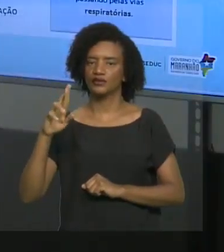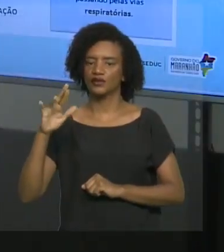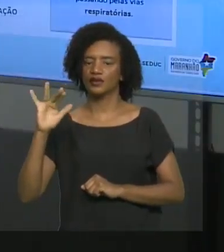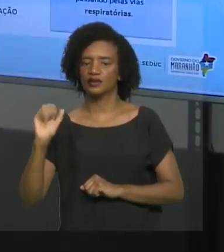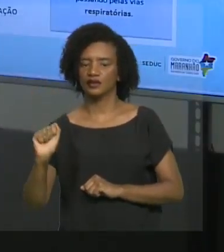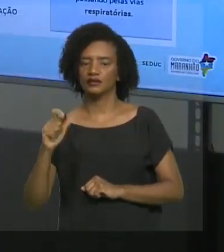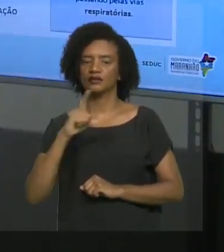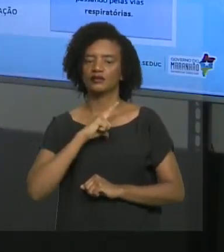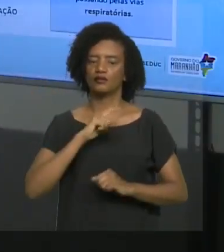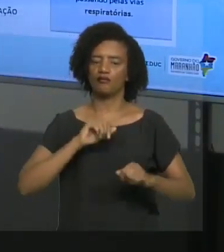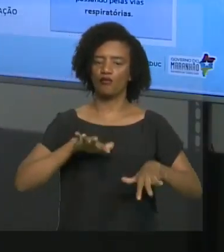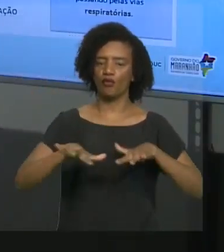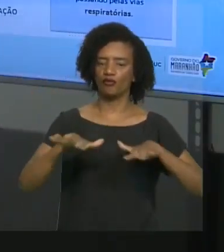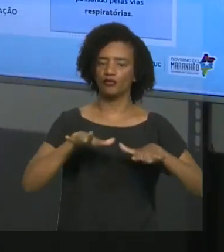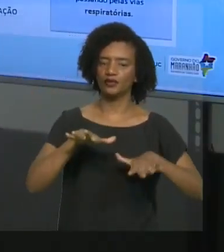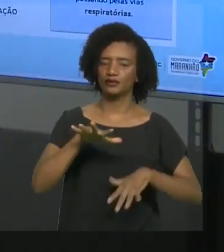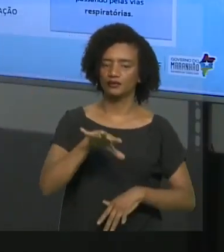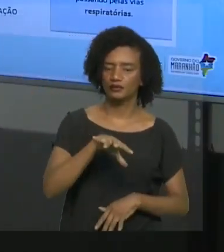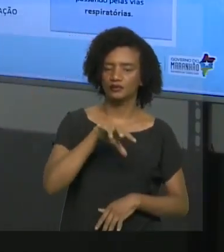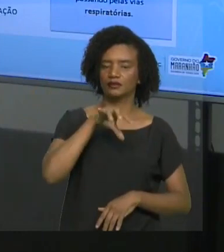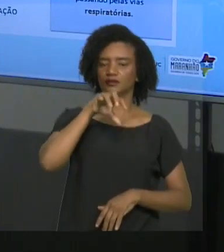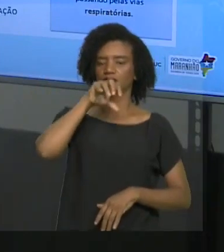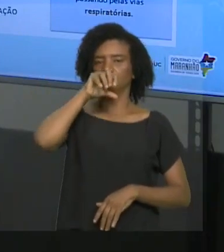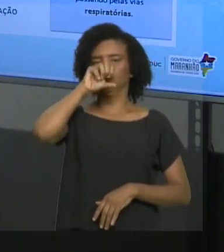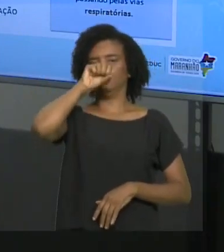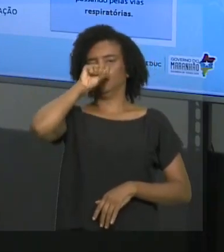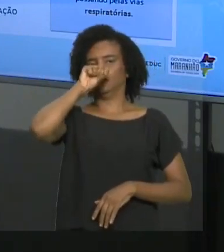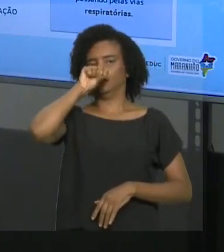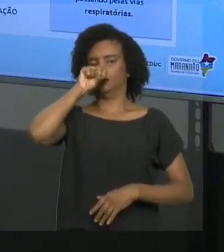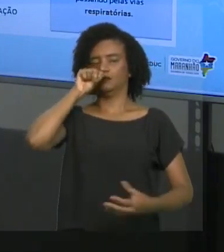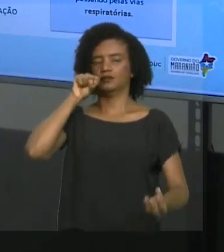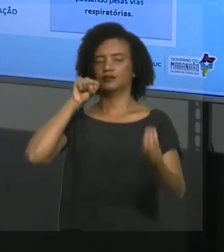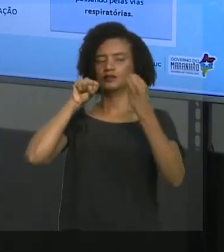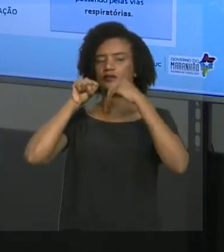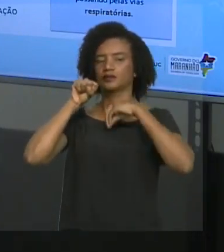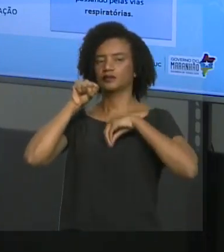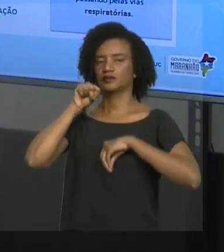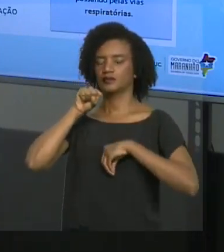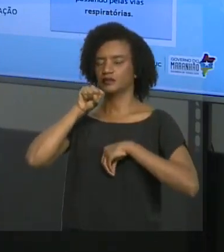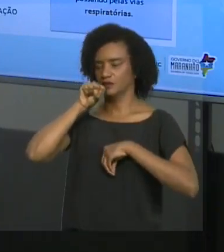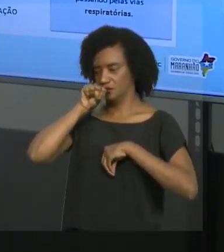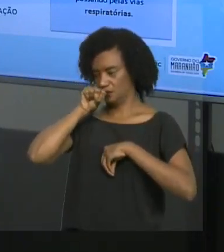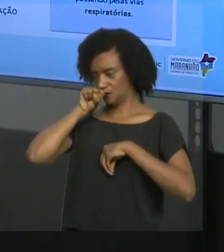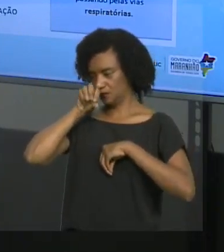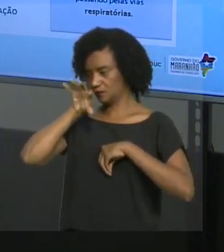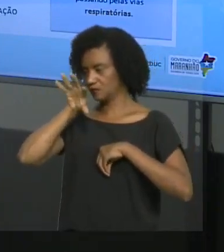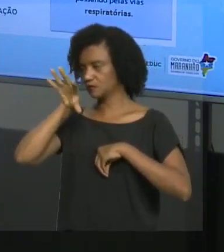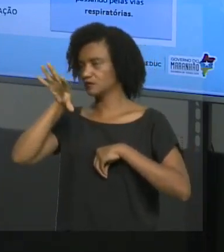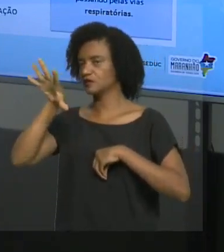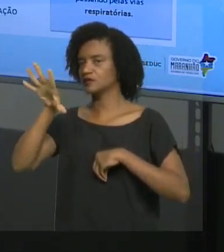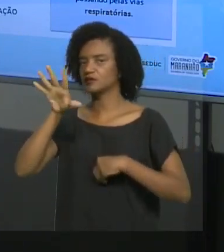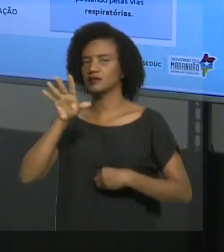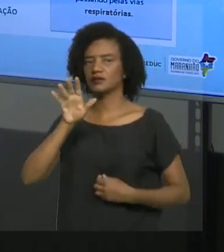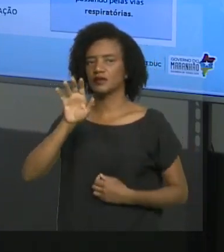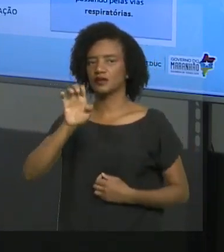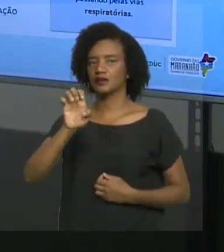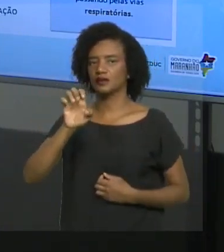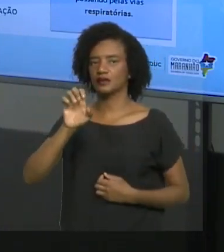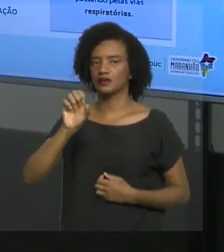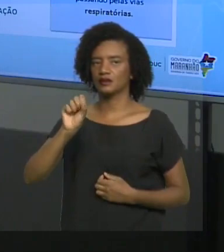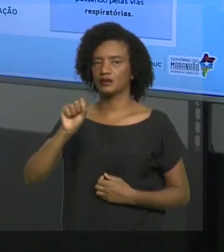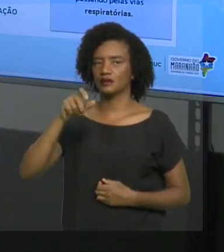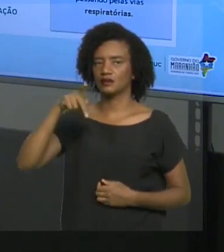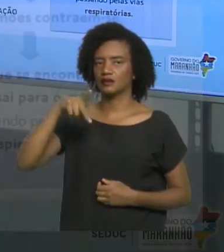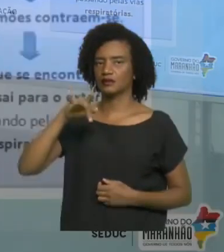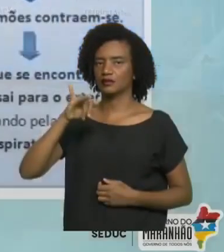Colocar o ar para dentro do corpo. E expiração. Retirar o ar de dentro do corpo. Então, como é que isso vai acontecer?